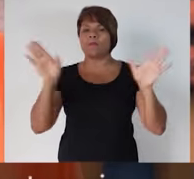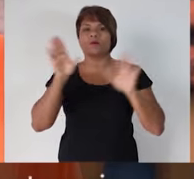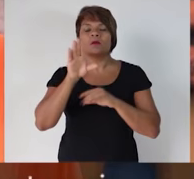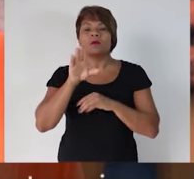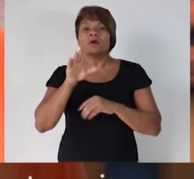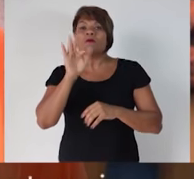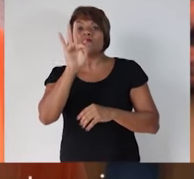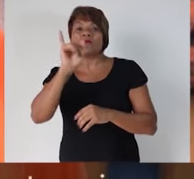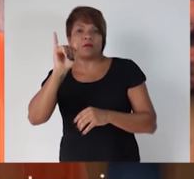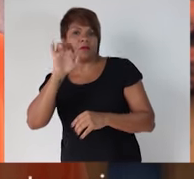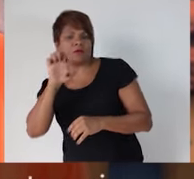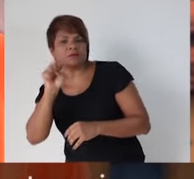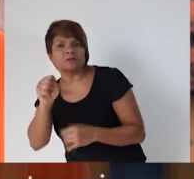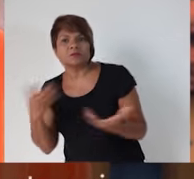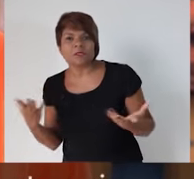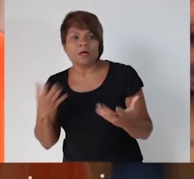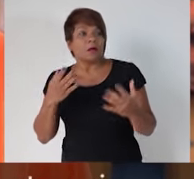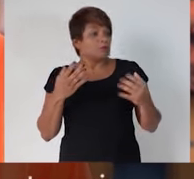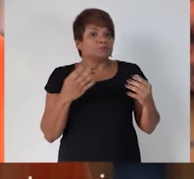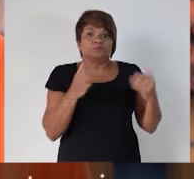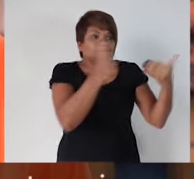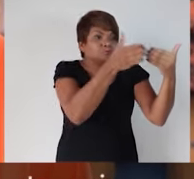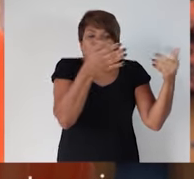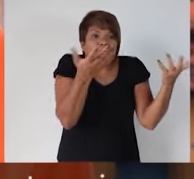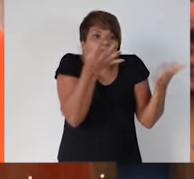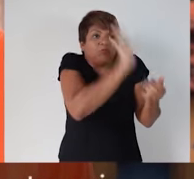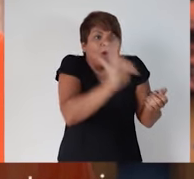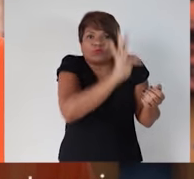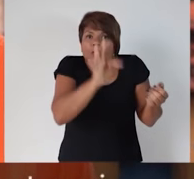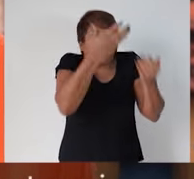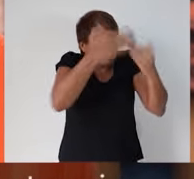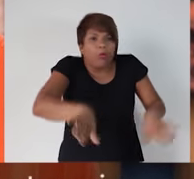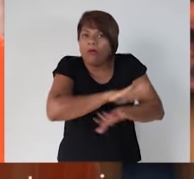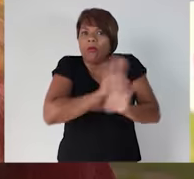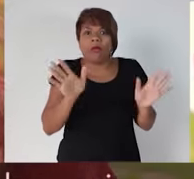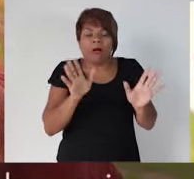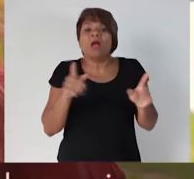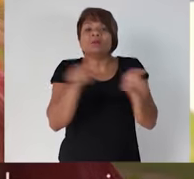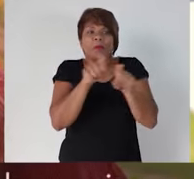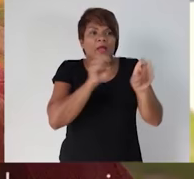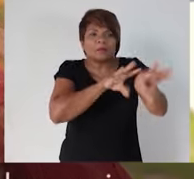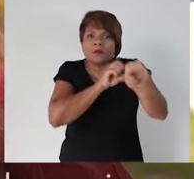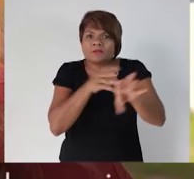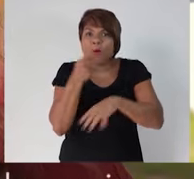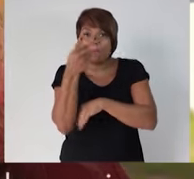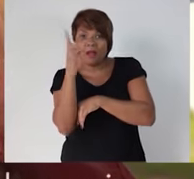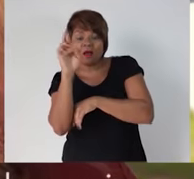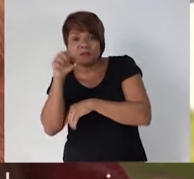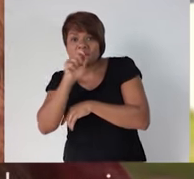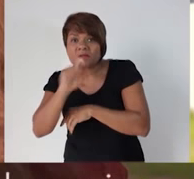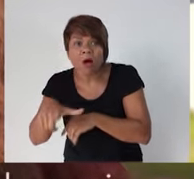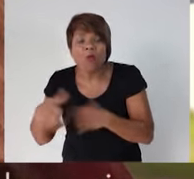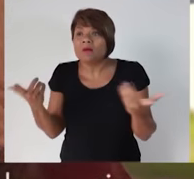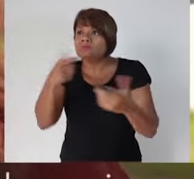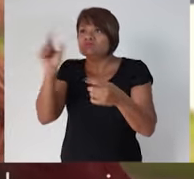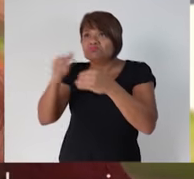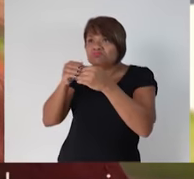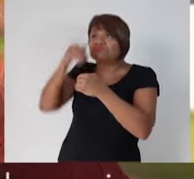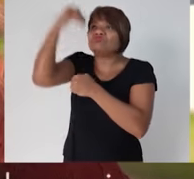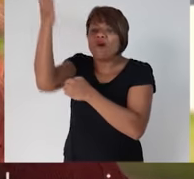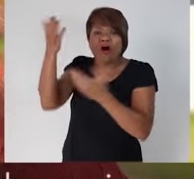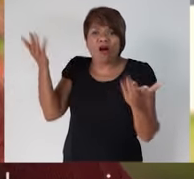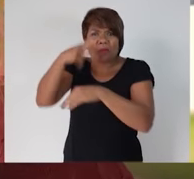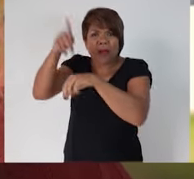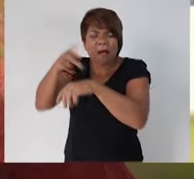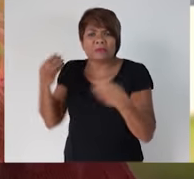E agora está entregando o pré-sal da educação para os estrangeiros. No Senado, nossa atuação é marcada pela defesa da